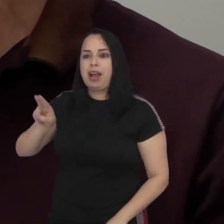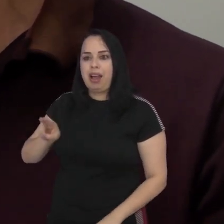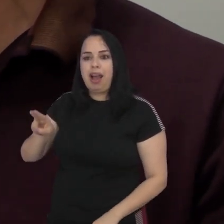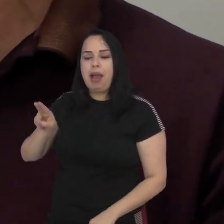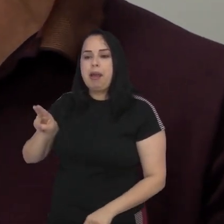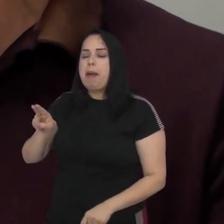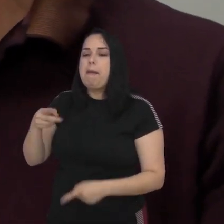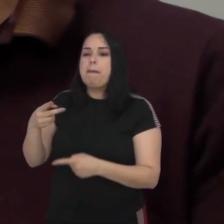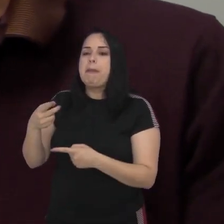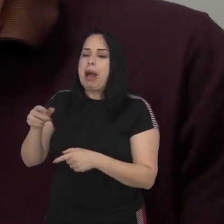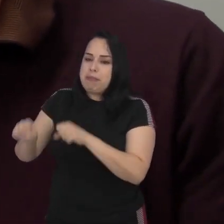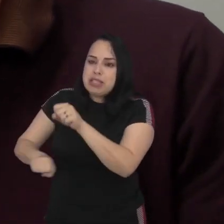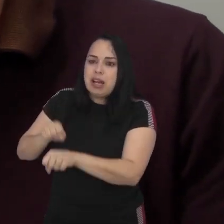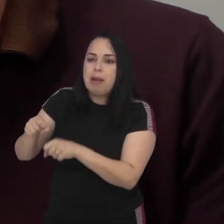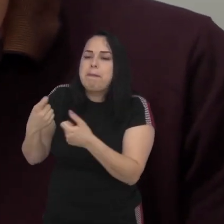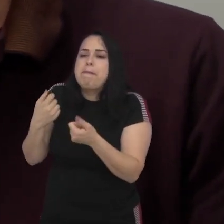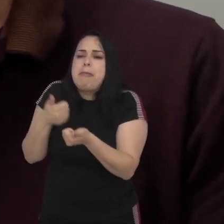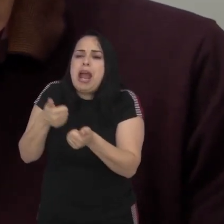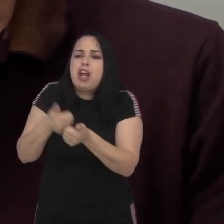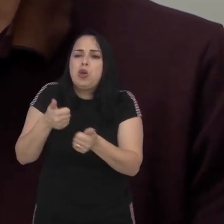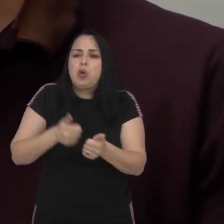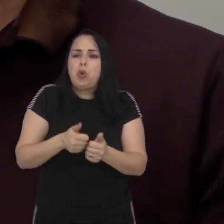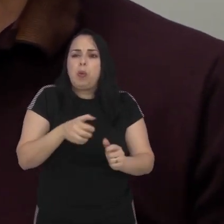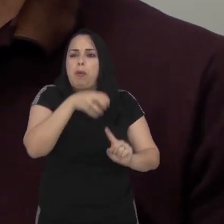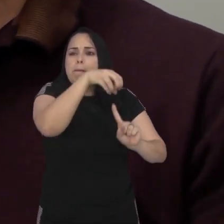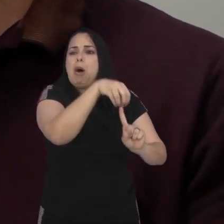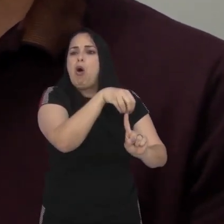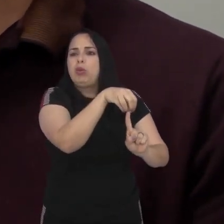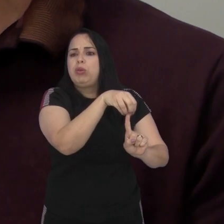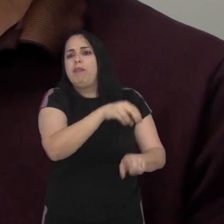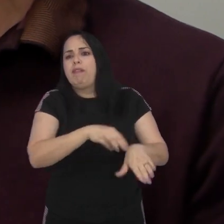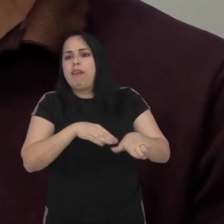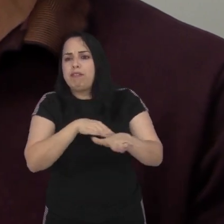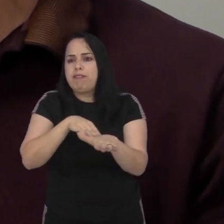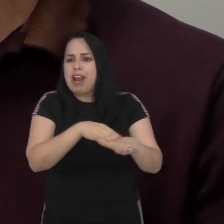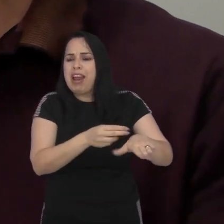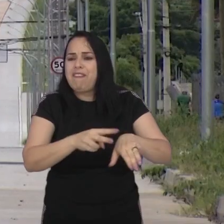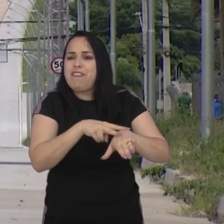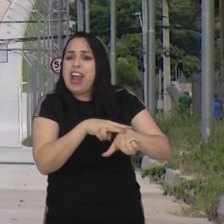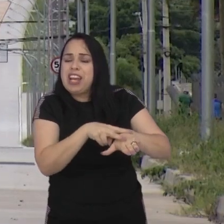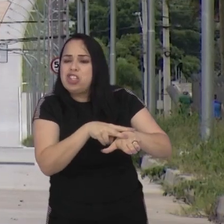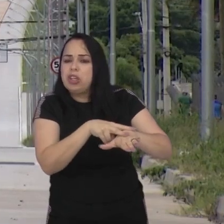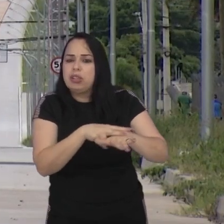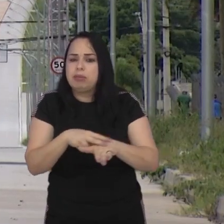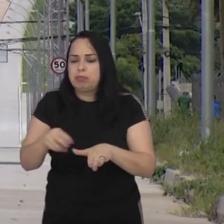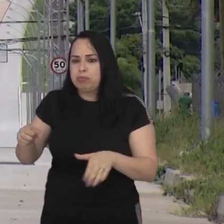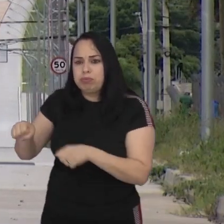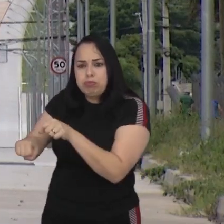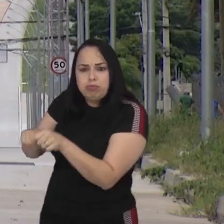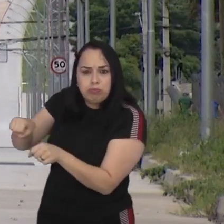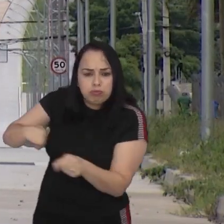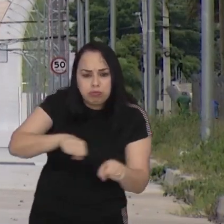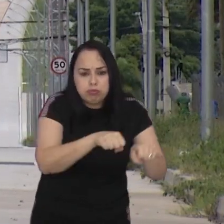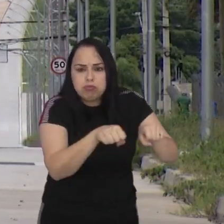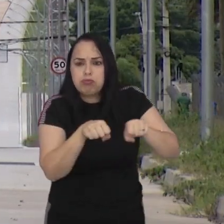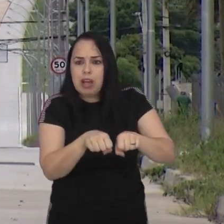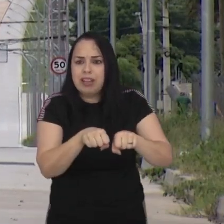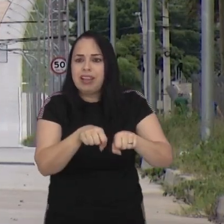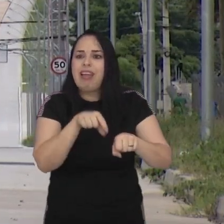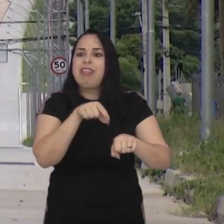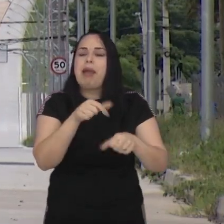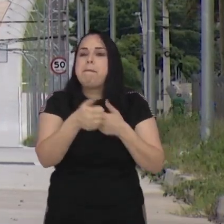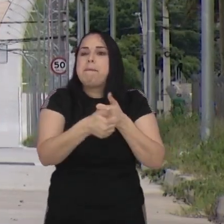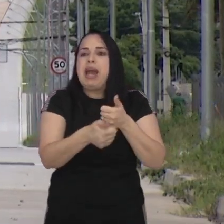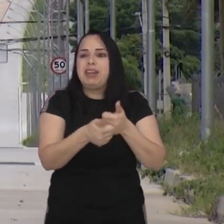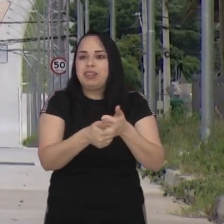estação que estará próximo às estações da linha verde que todas as linhas verde toda a rota da